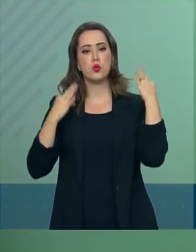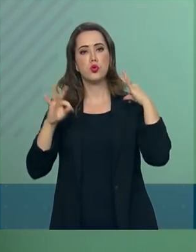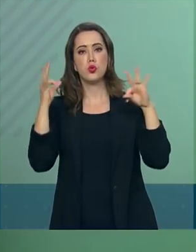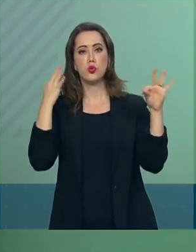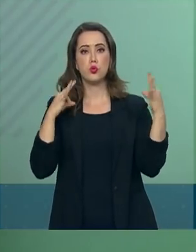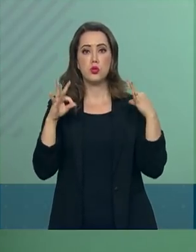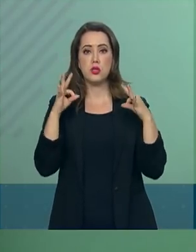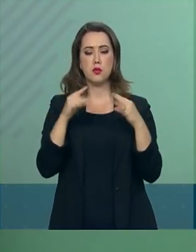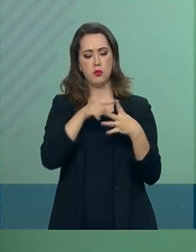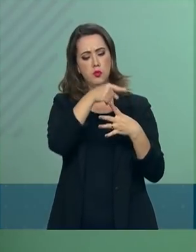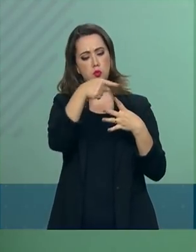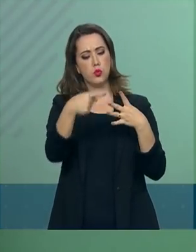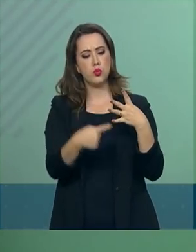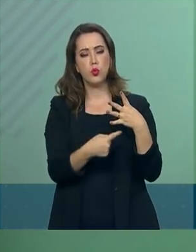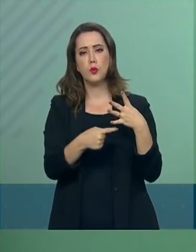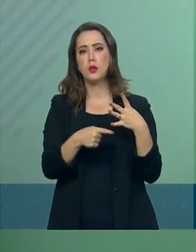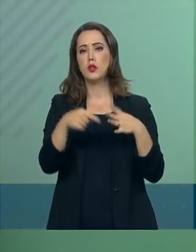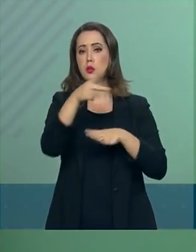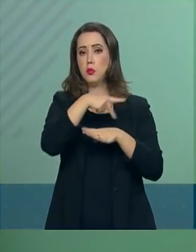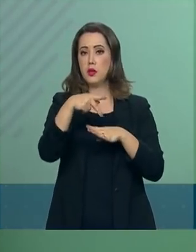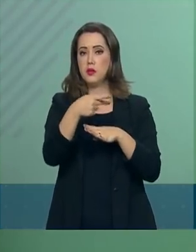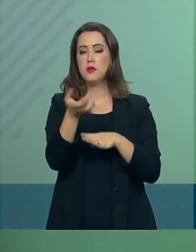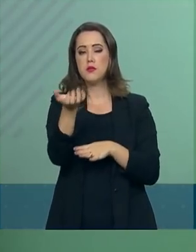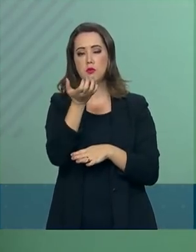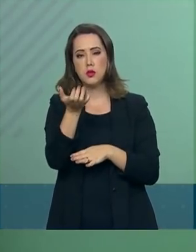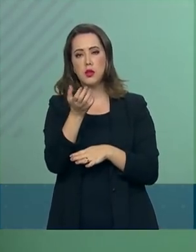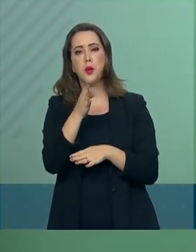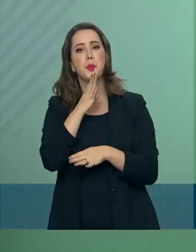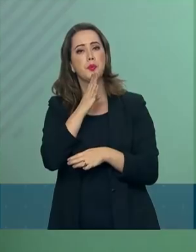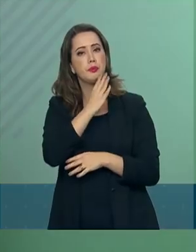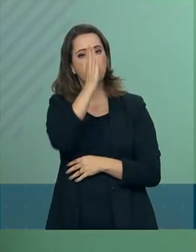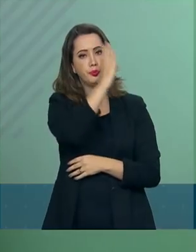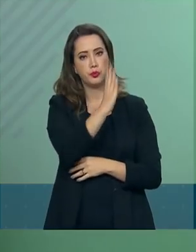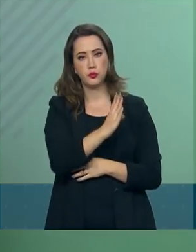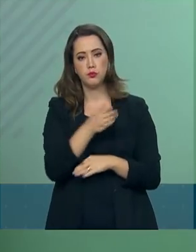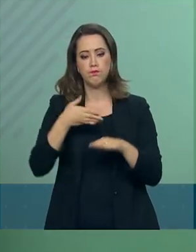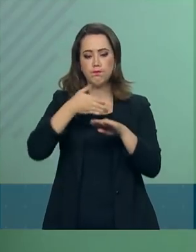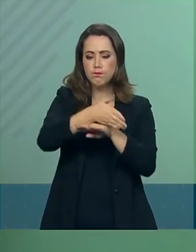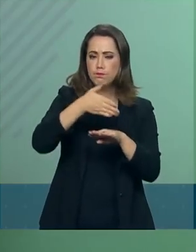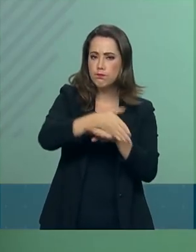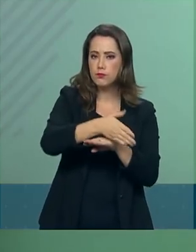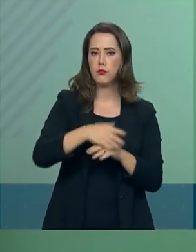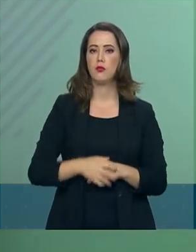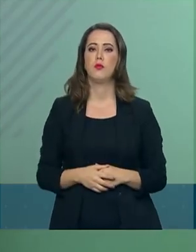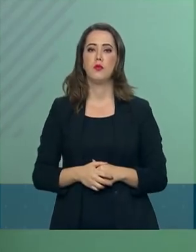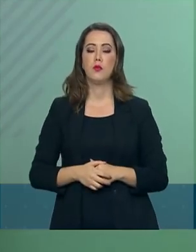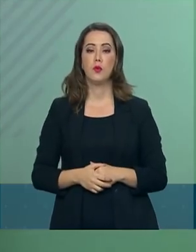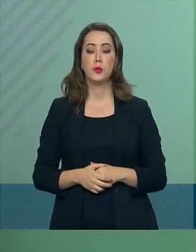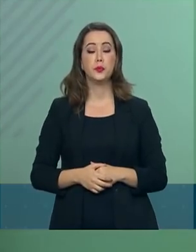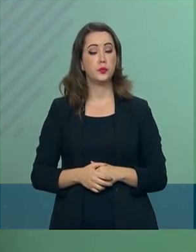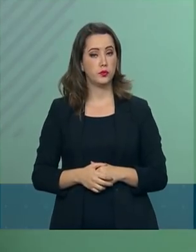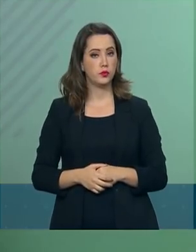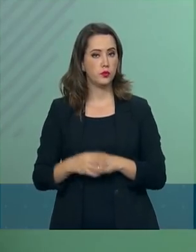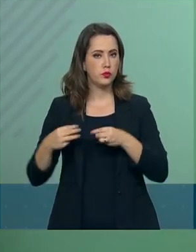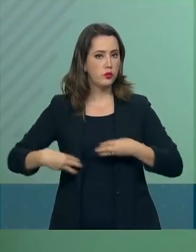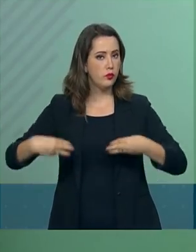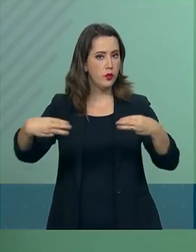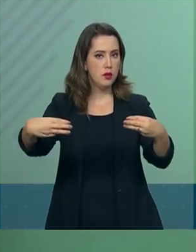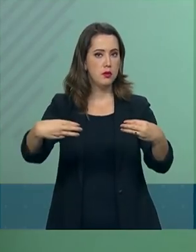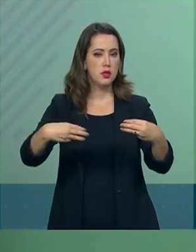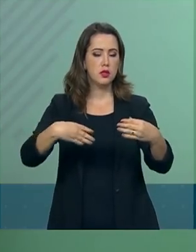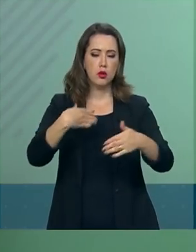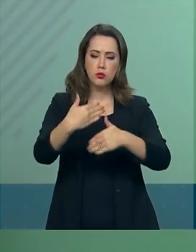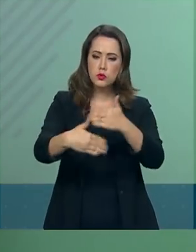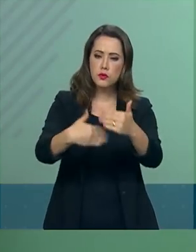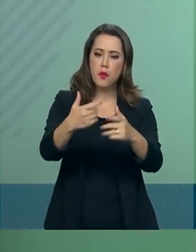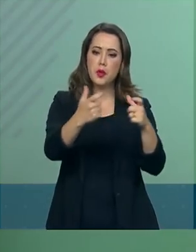origem nesses países. Ministério do Desenvolvimento Regional. Na próxima